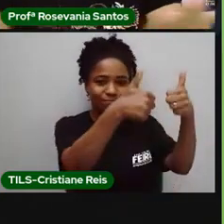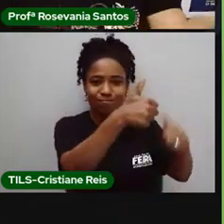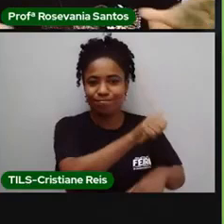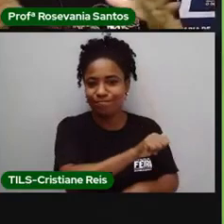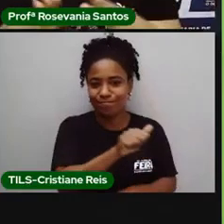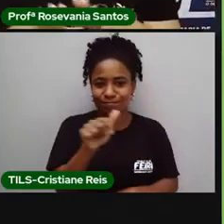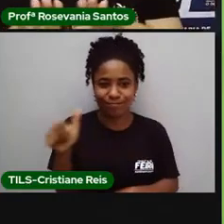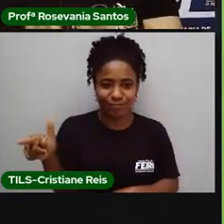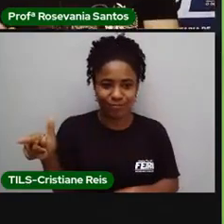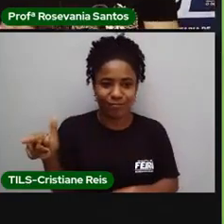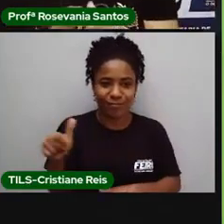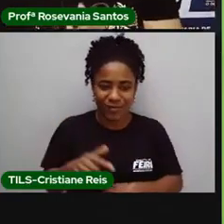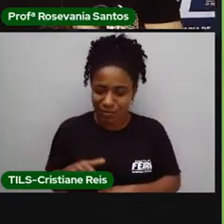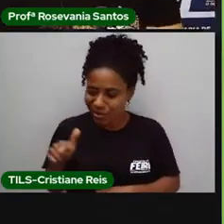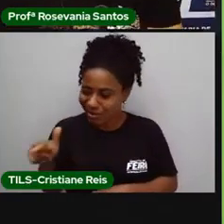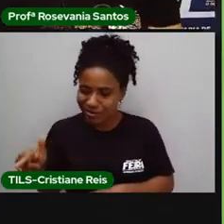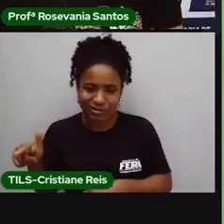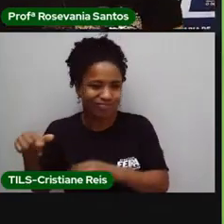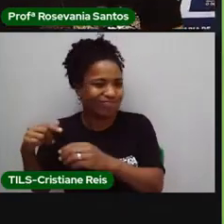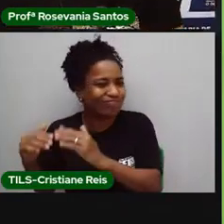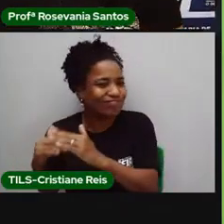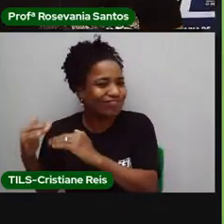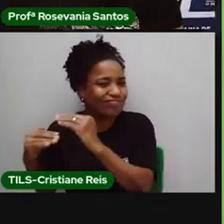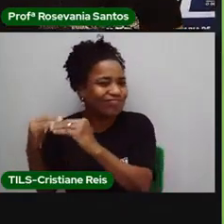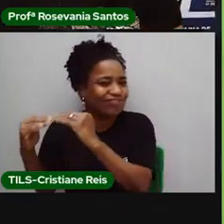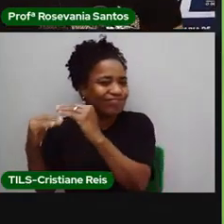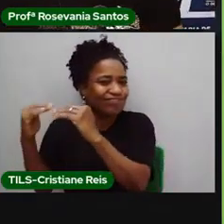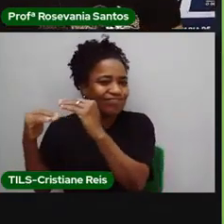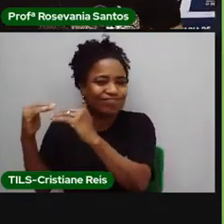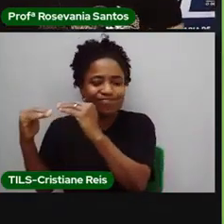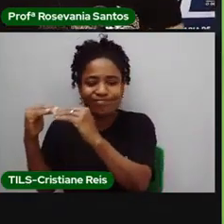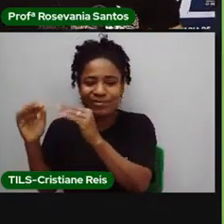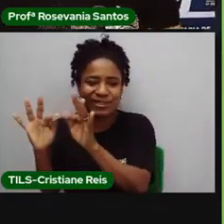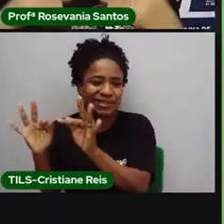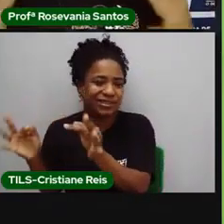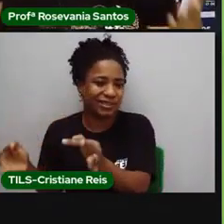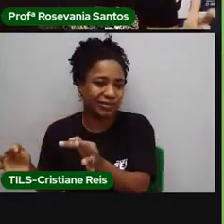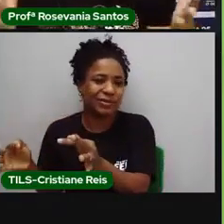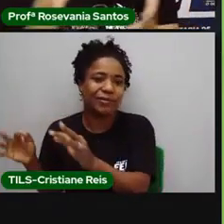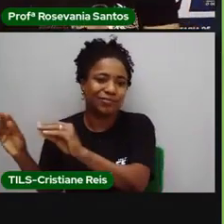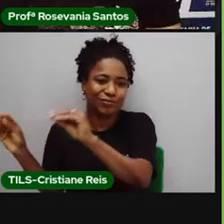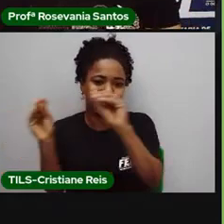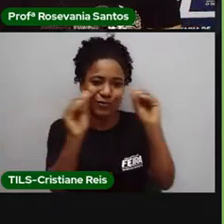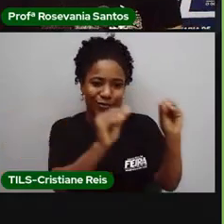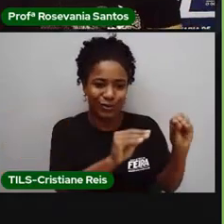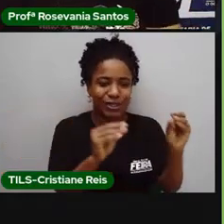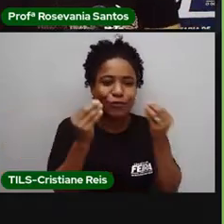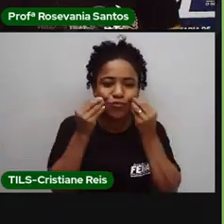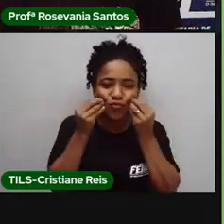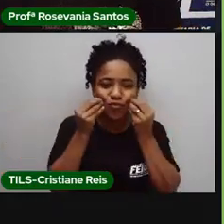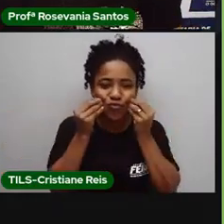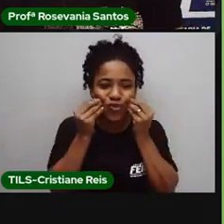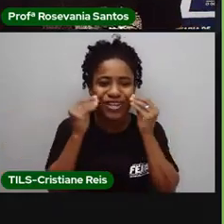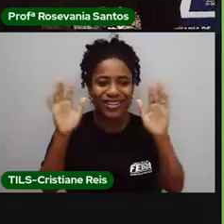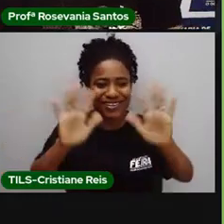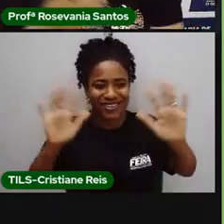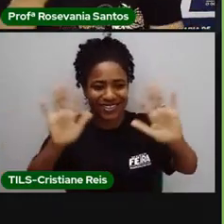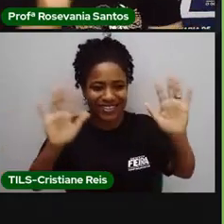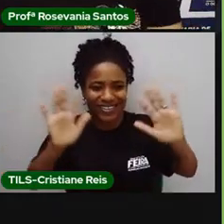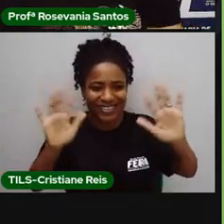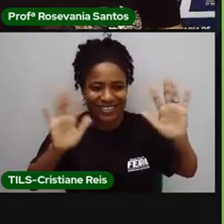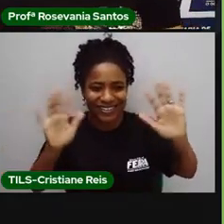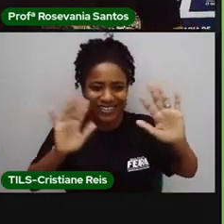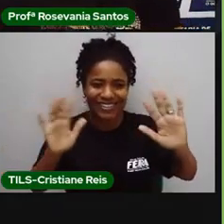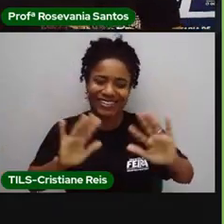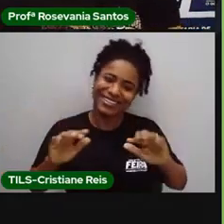pararam ali, estagnaram naquele lugar, elas não vão além daqui. Então, gente, um beijo pra vocês, essa foi a aula de hoje e